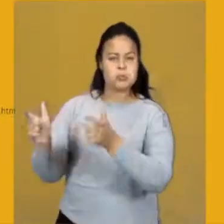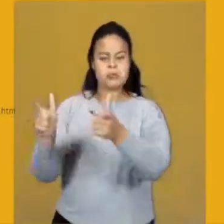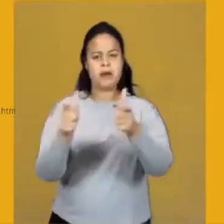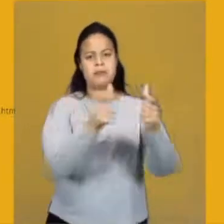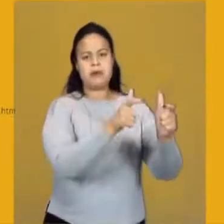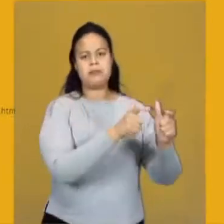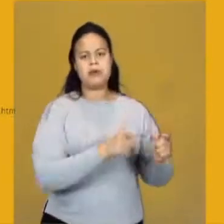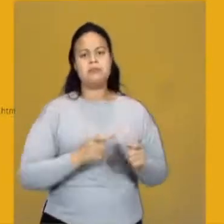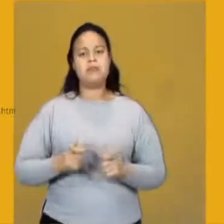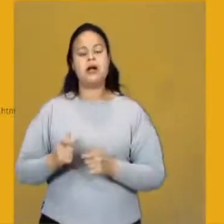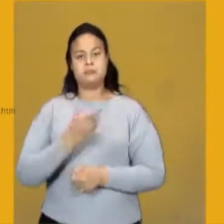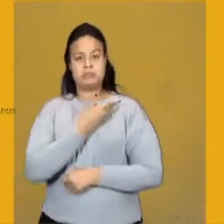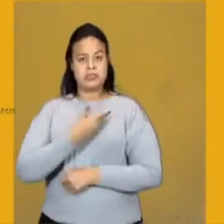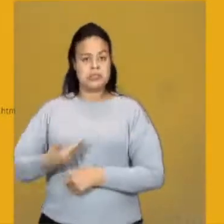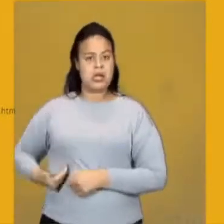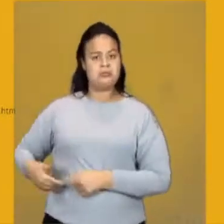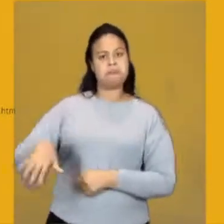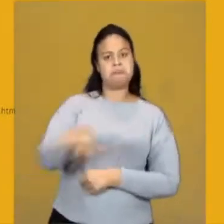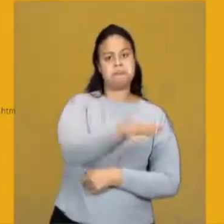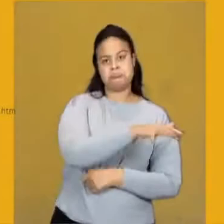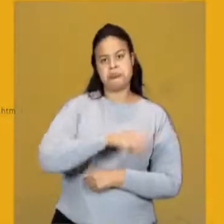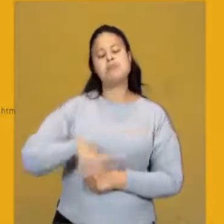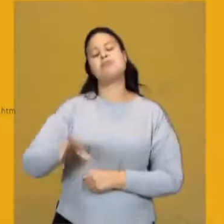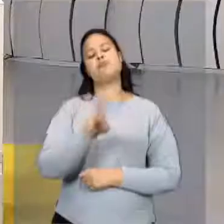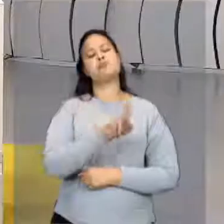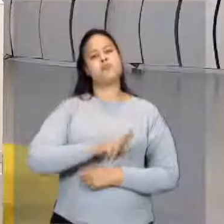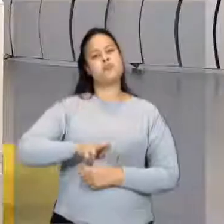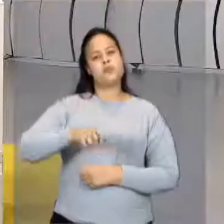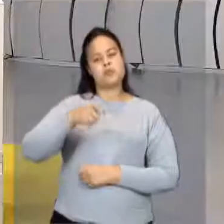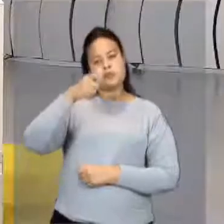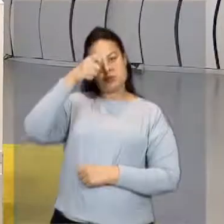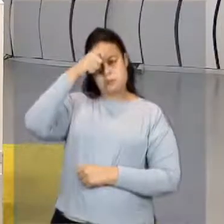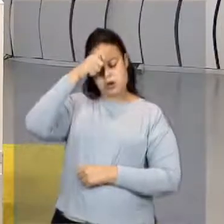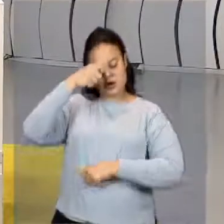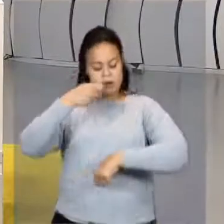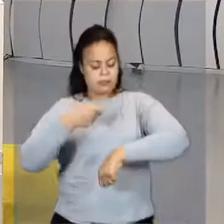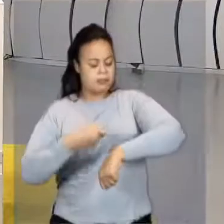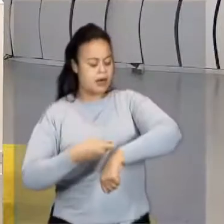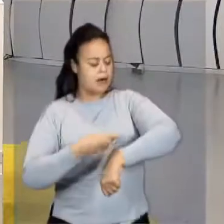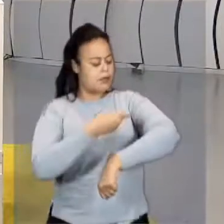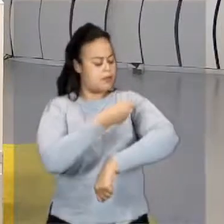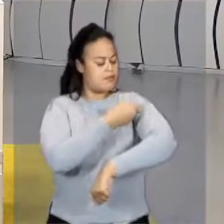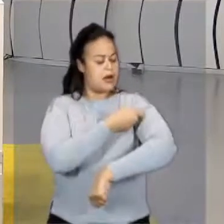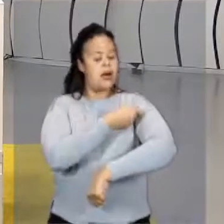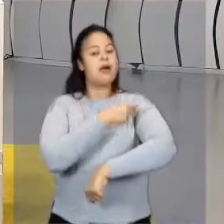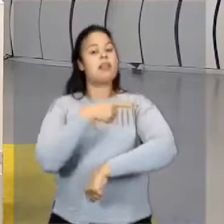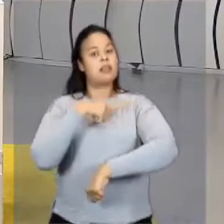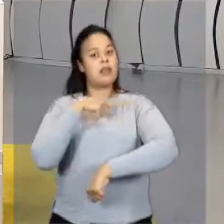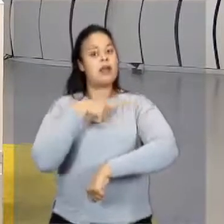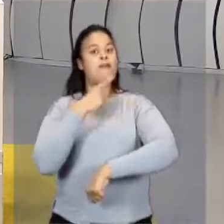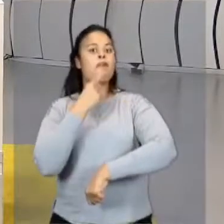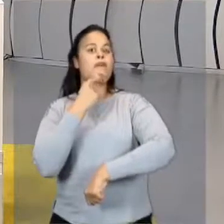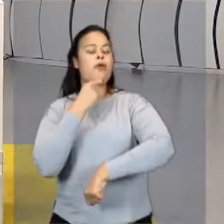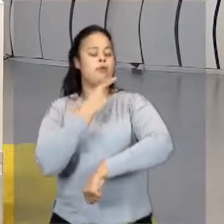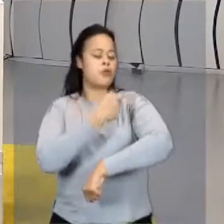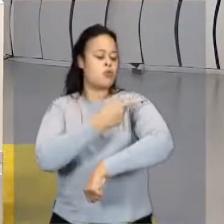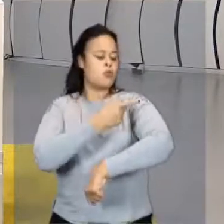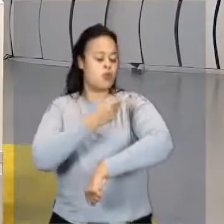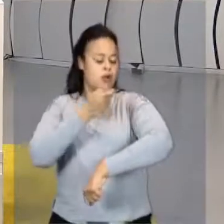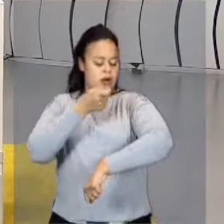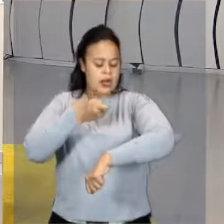entendeu? Esses lugares públicos, a pessoa utiliza esse tipo de termômetro. Ele é um termômetro infravermelho, tá? Ele não precisa